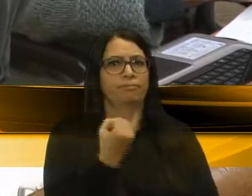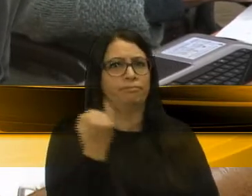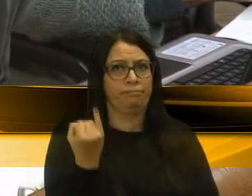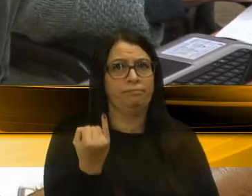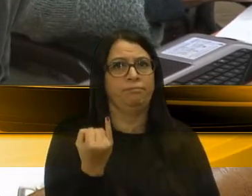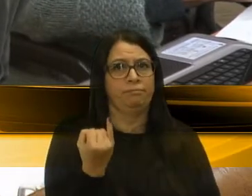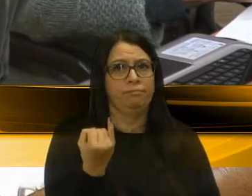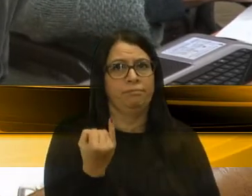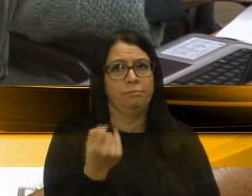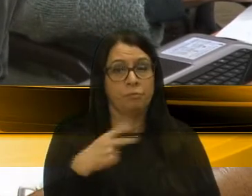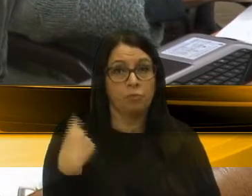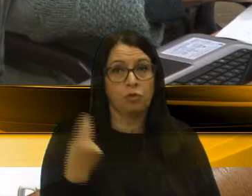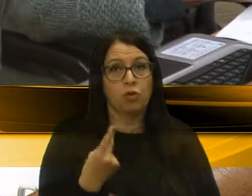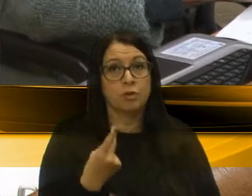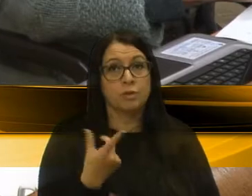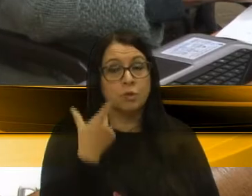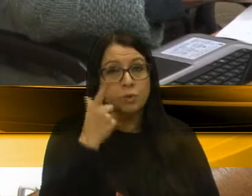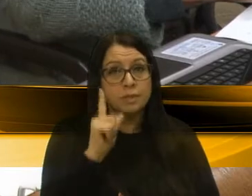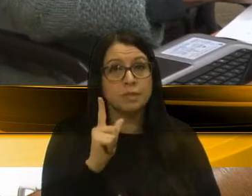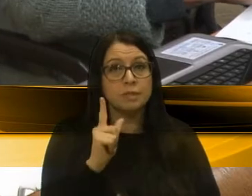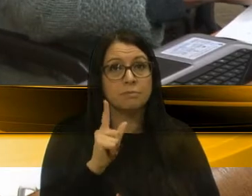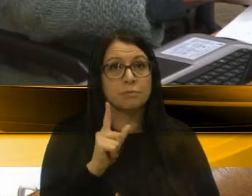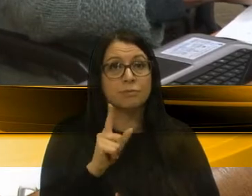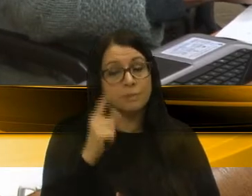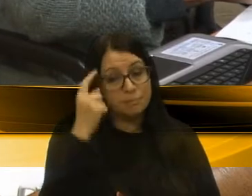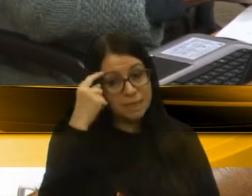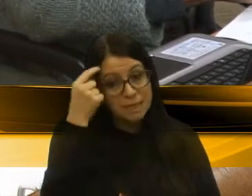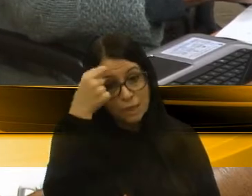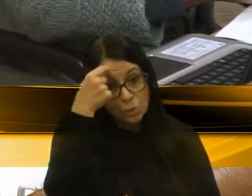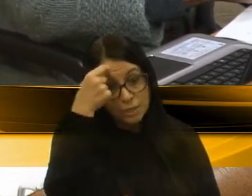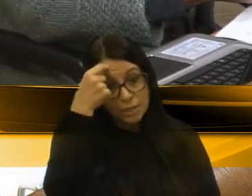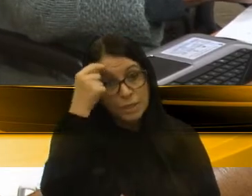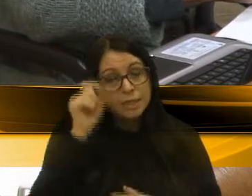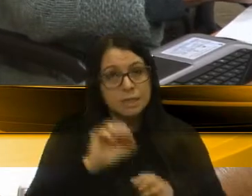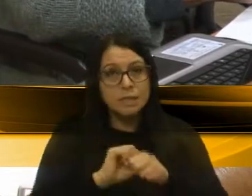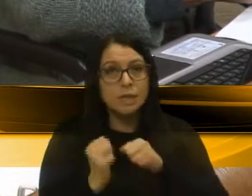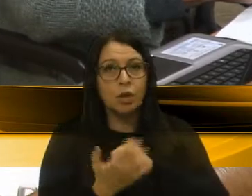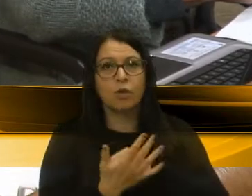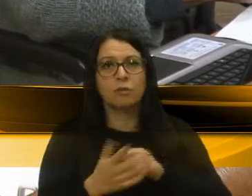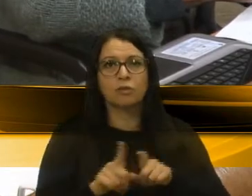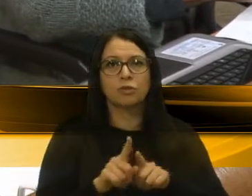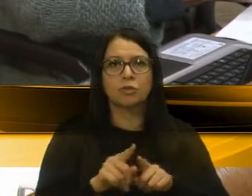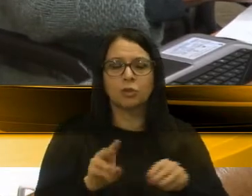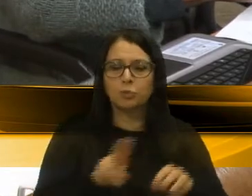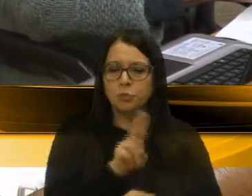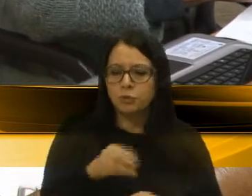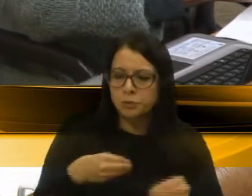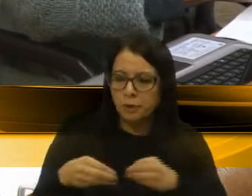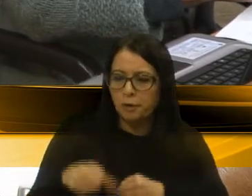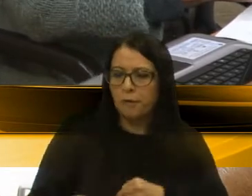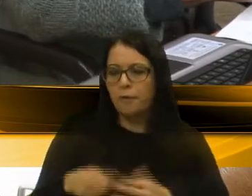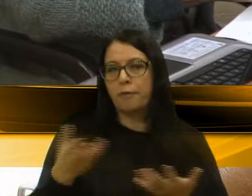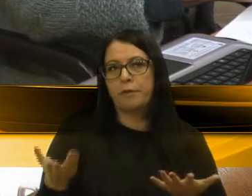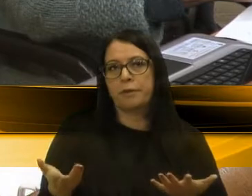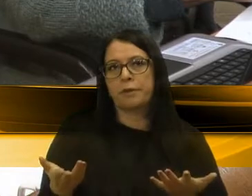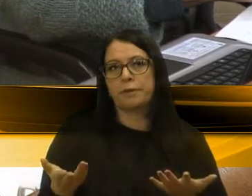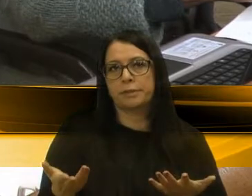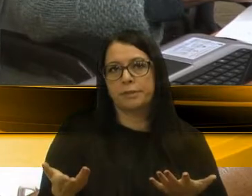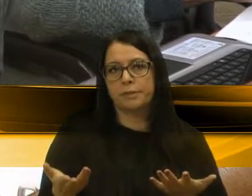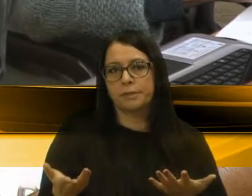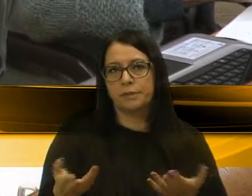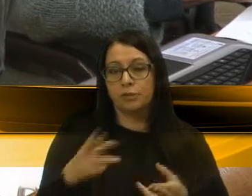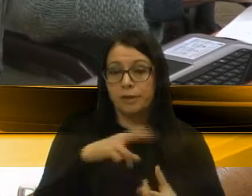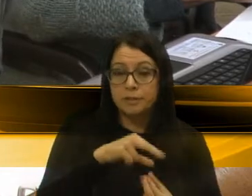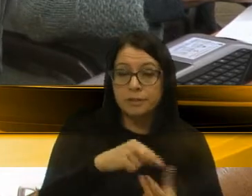para que nós consigamos criar essa consciência ecológica, utilização de sacolas ecológicas, de